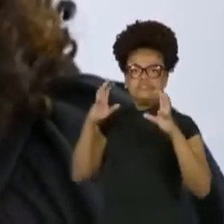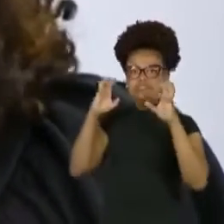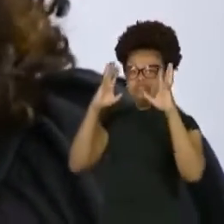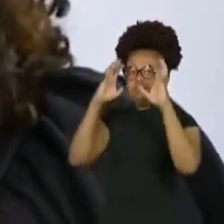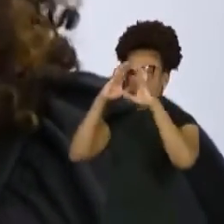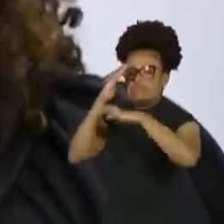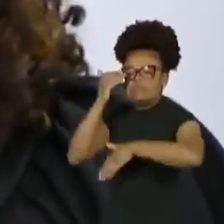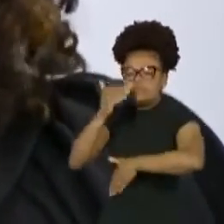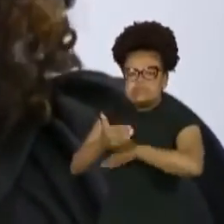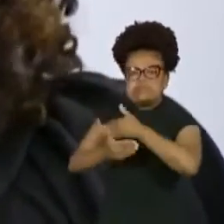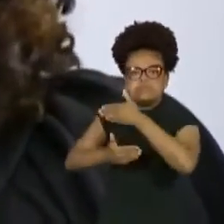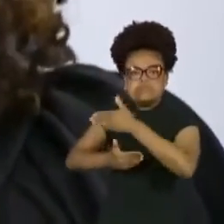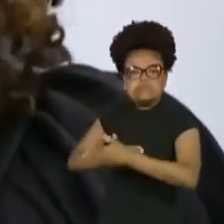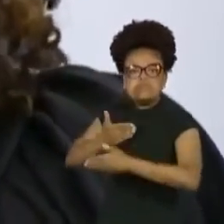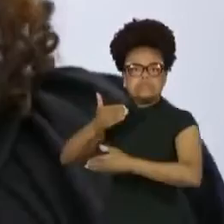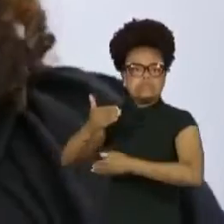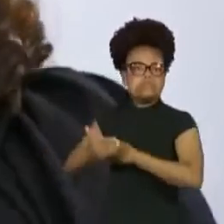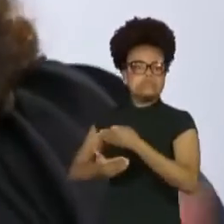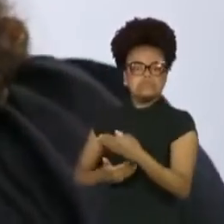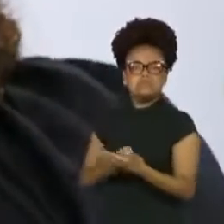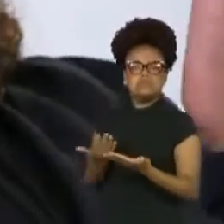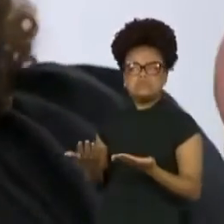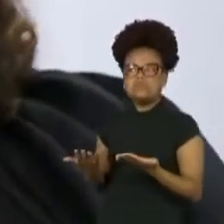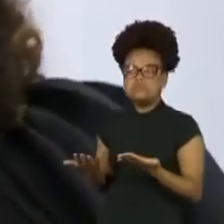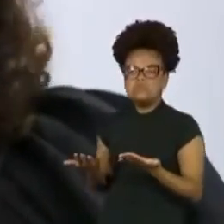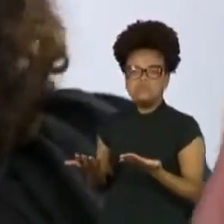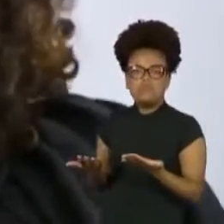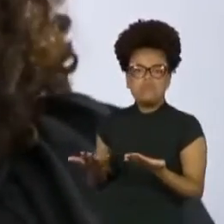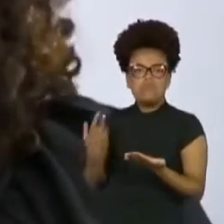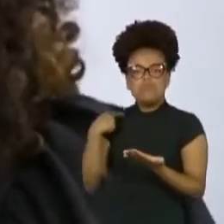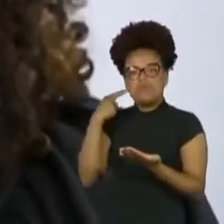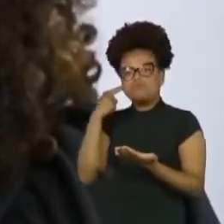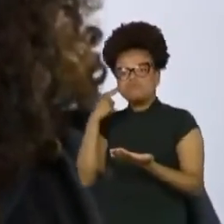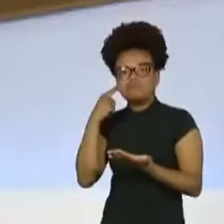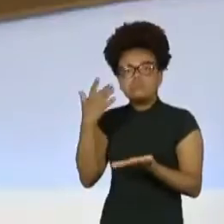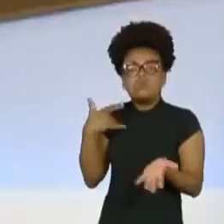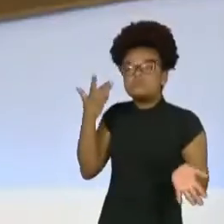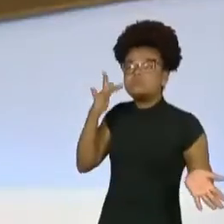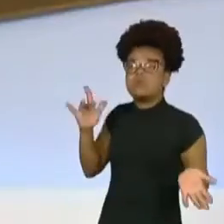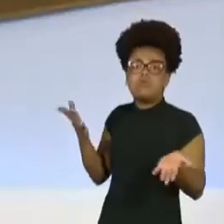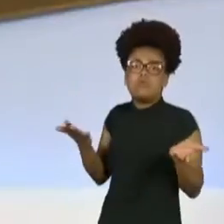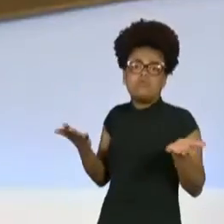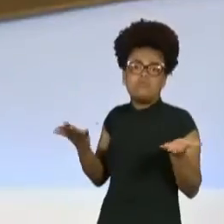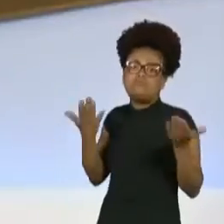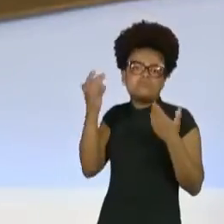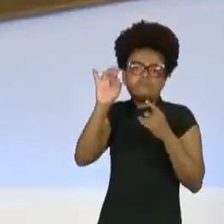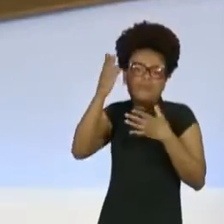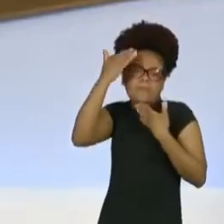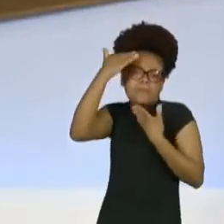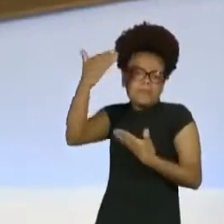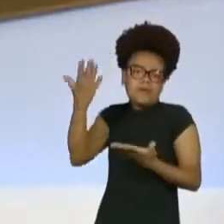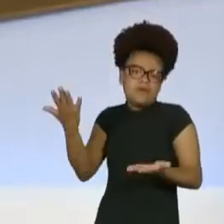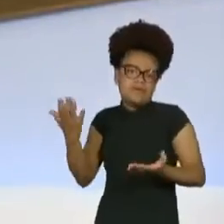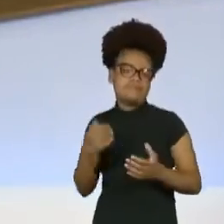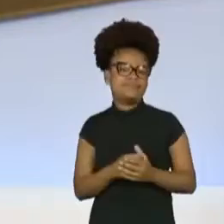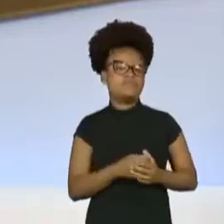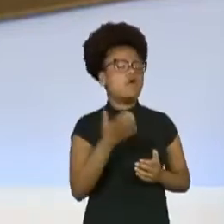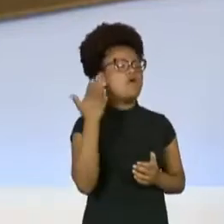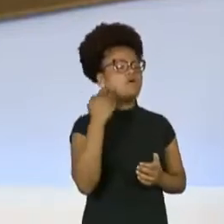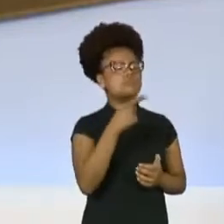Eu me pergunto isso, não sei, só agradeço ao astral. Mas, ao longo do caminho, você não teve pensamentos